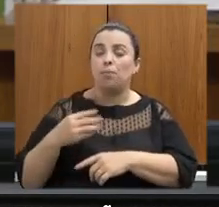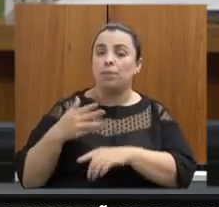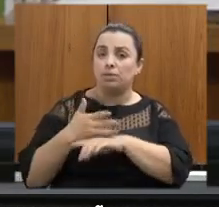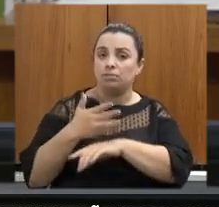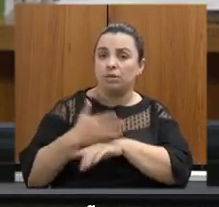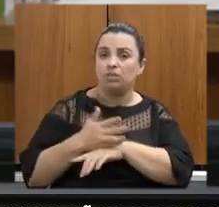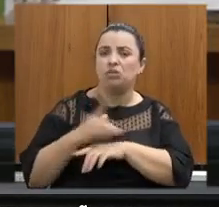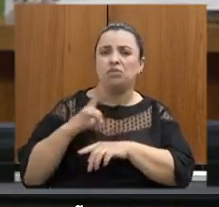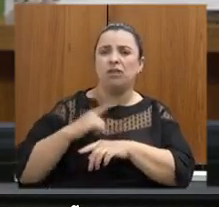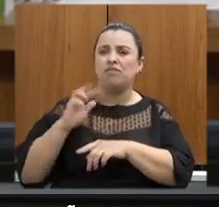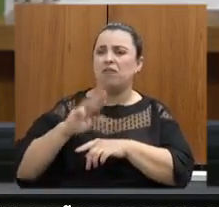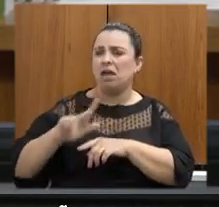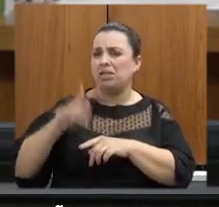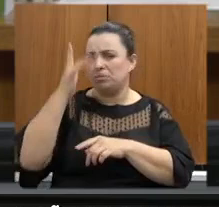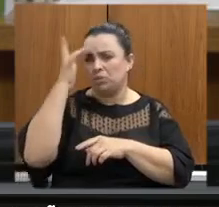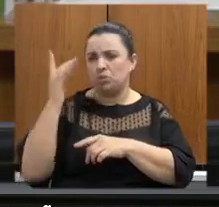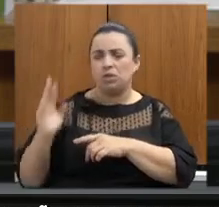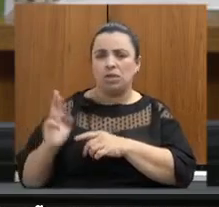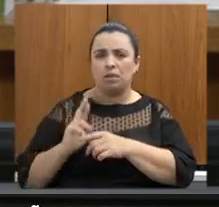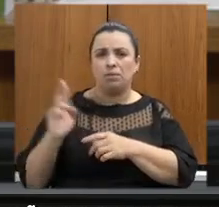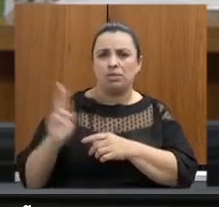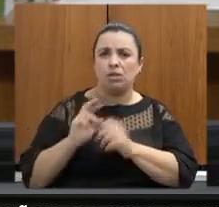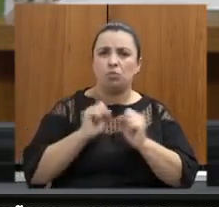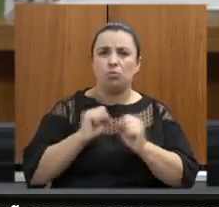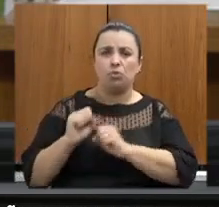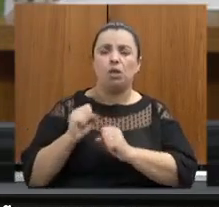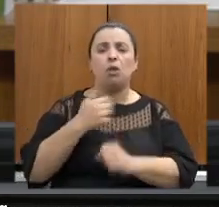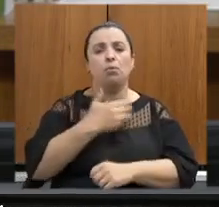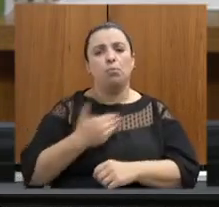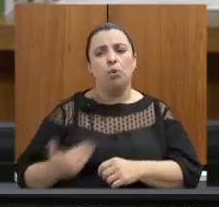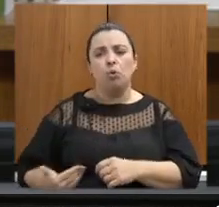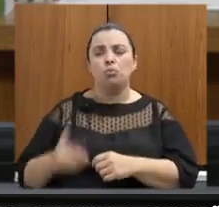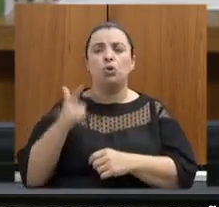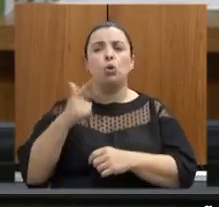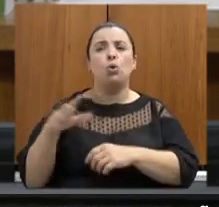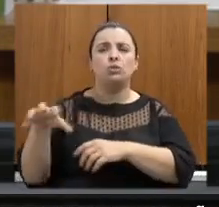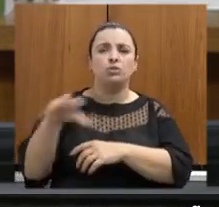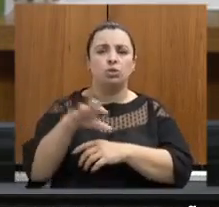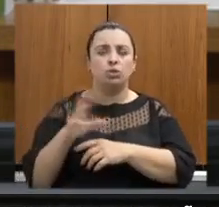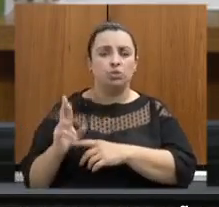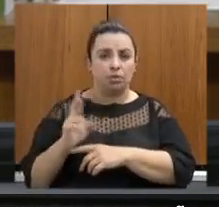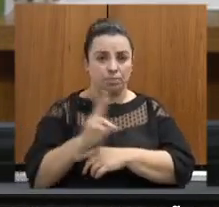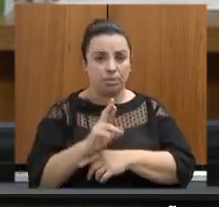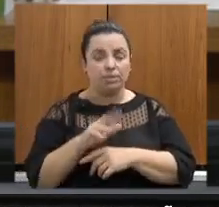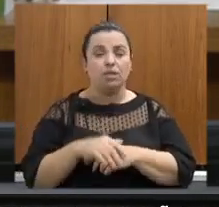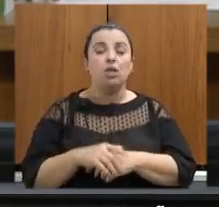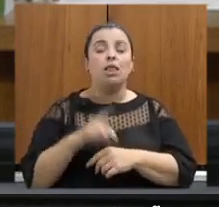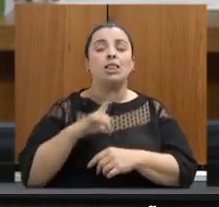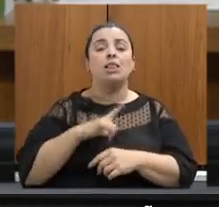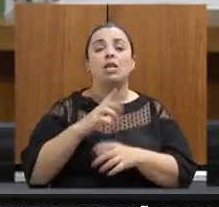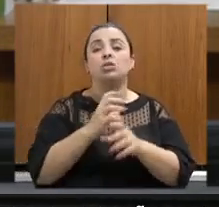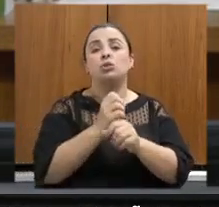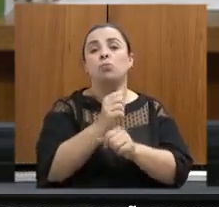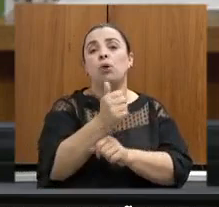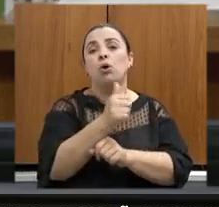poder público e de setores representativos 11 processos judiciais foram